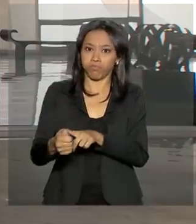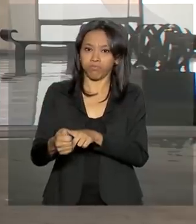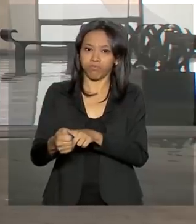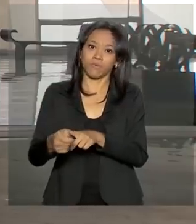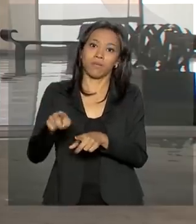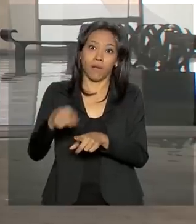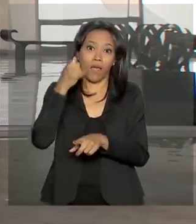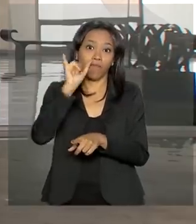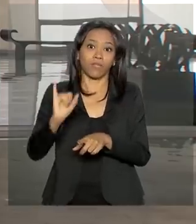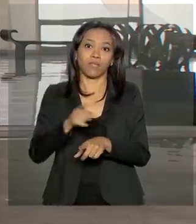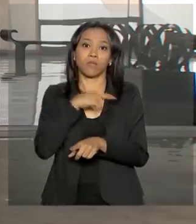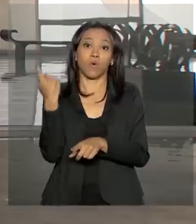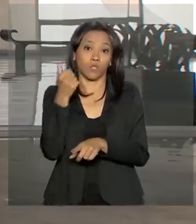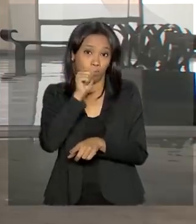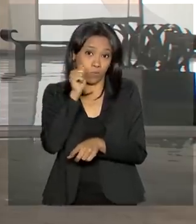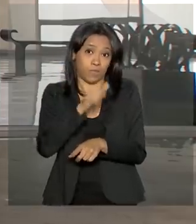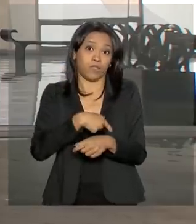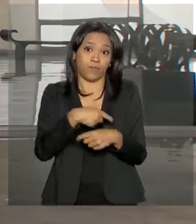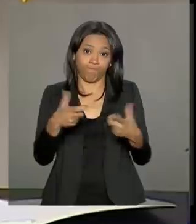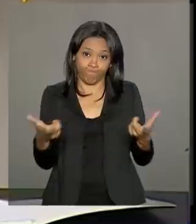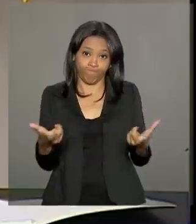muitas mulheres. Veja.